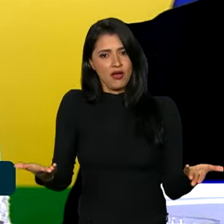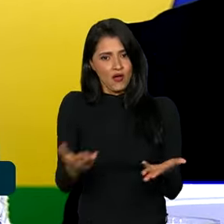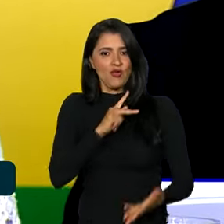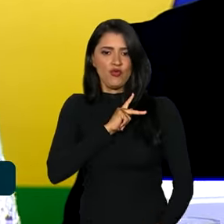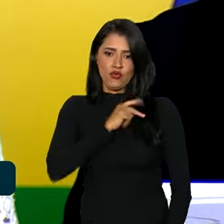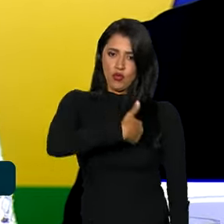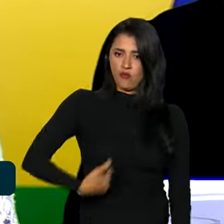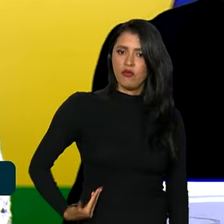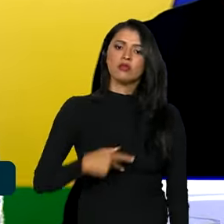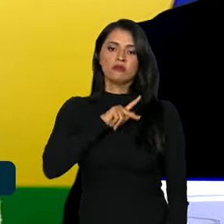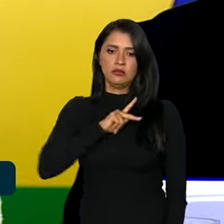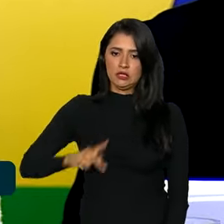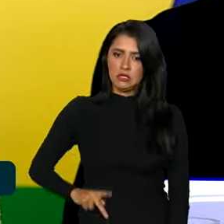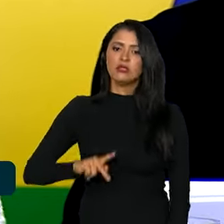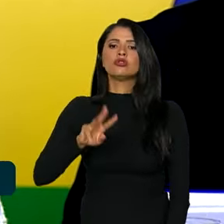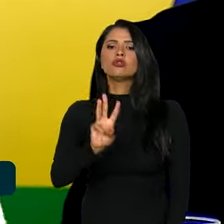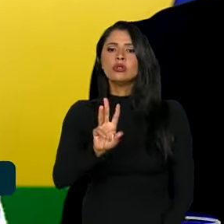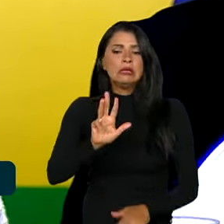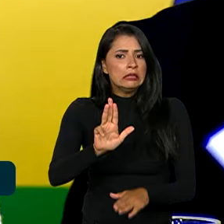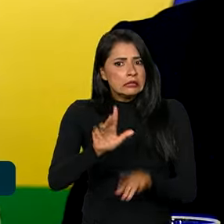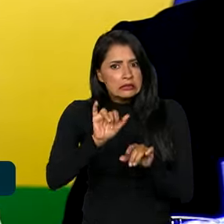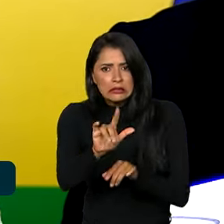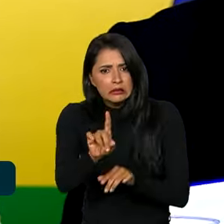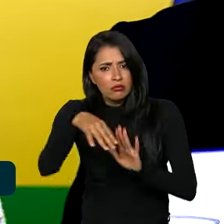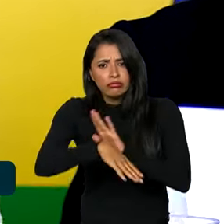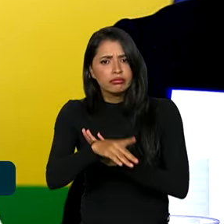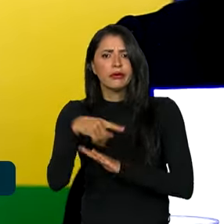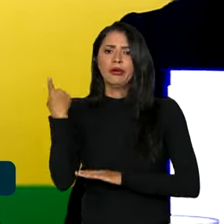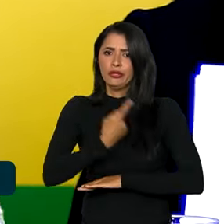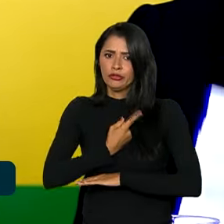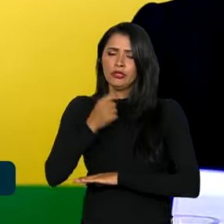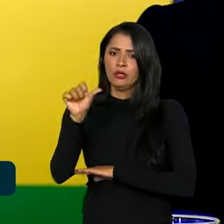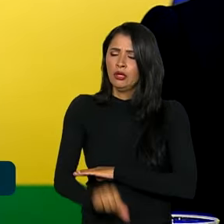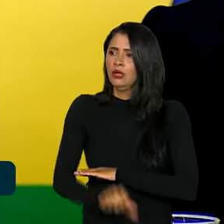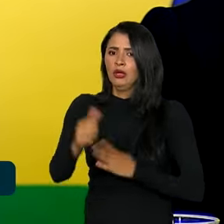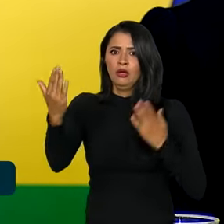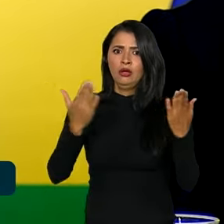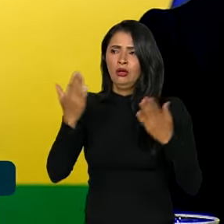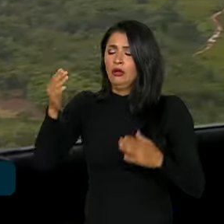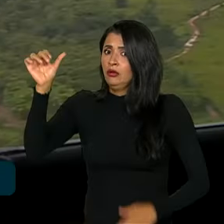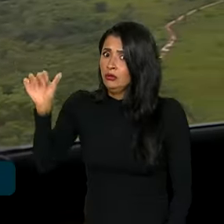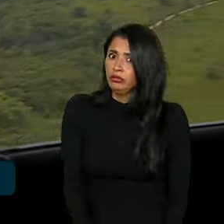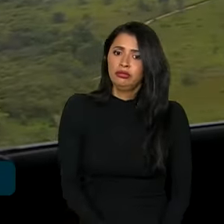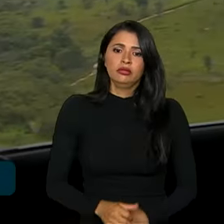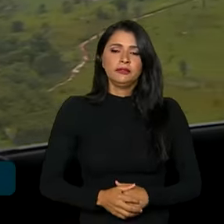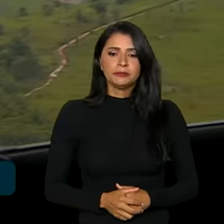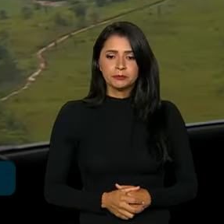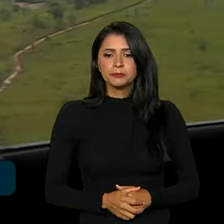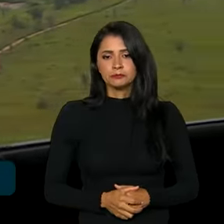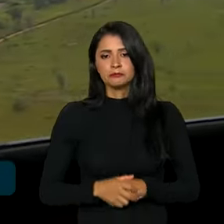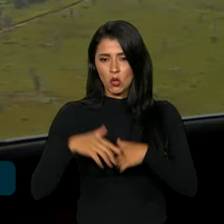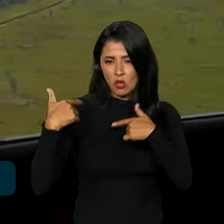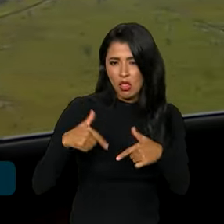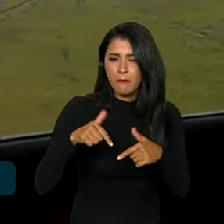presidente Lula, se não fosse essa queda, nós teríamos uma situação incomparavelmente pior. Dentre as ações